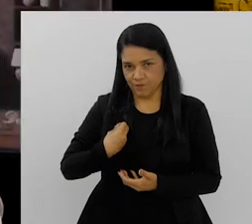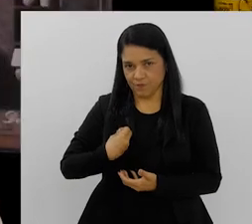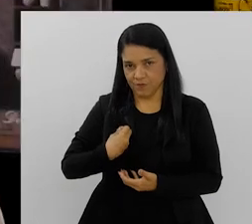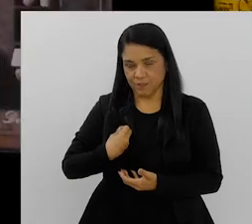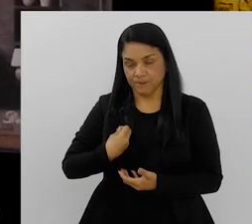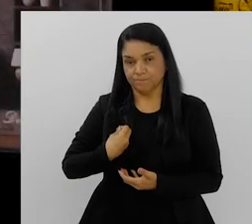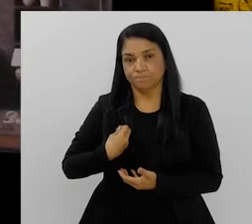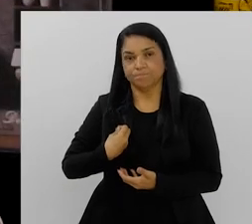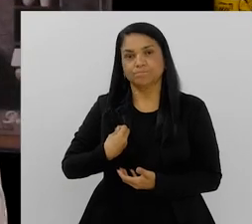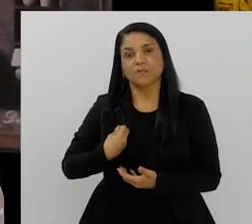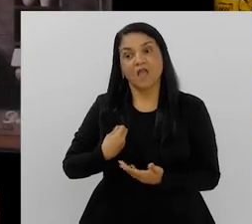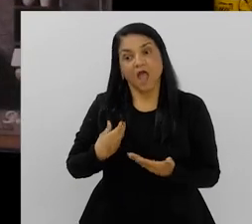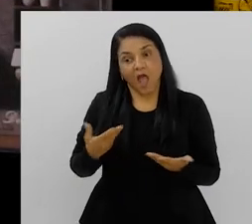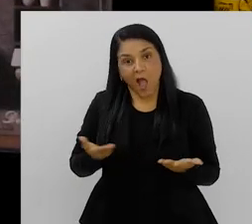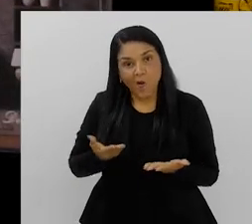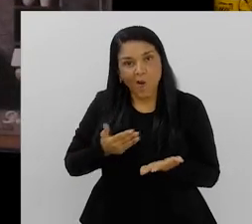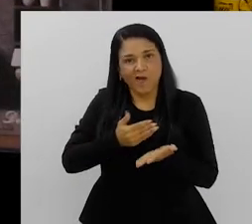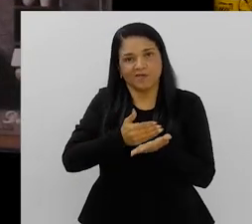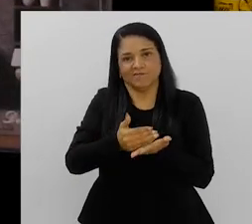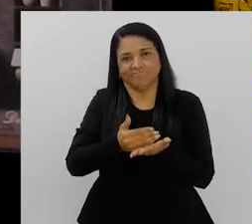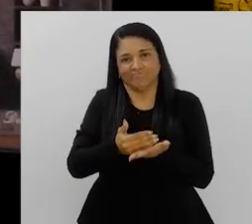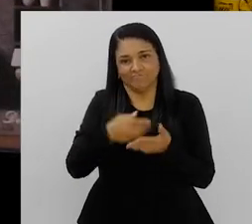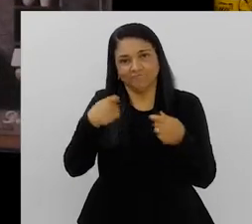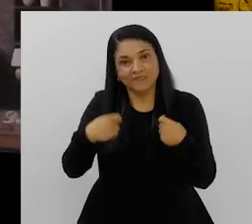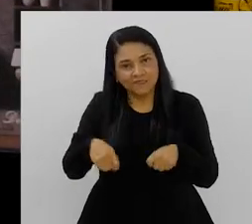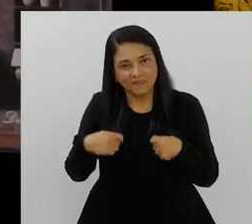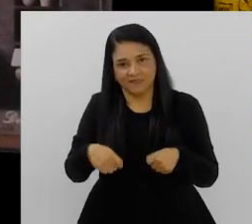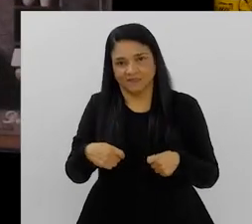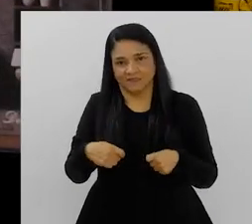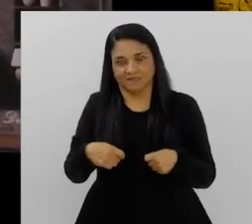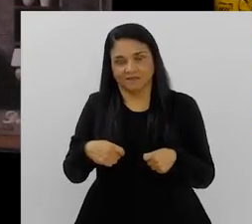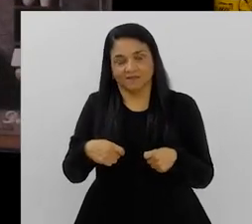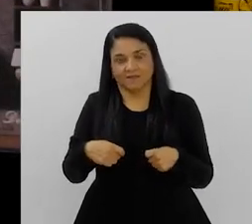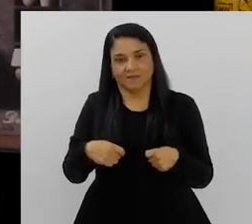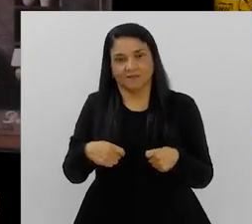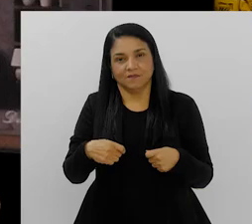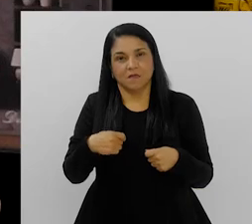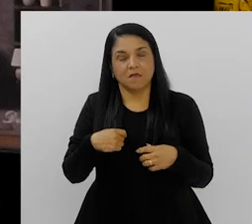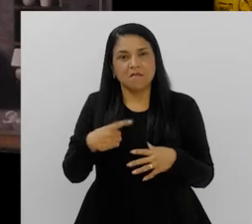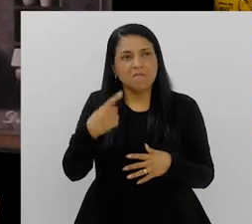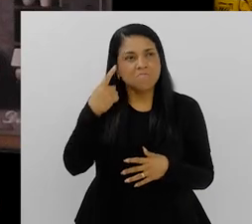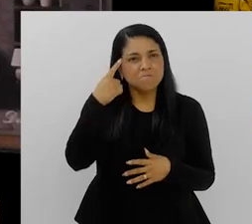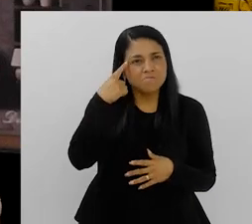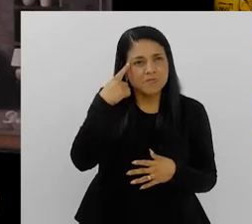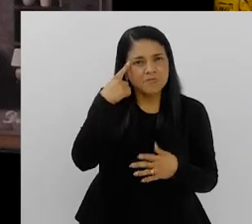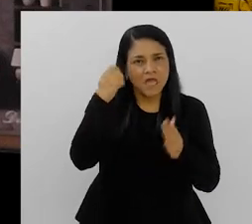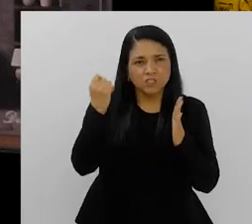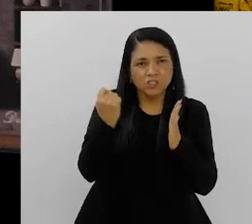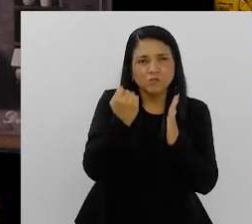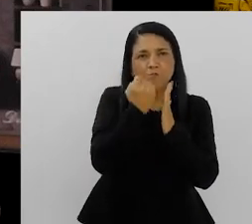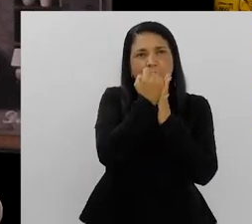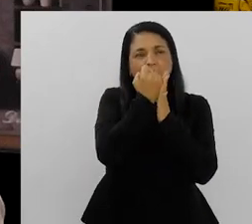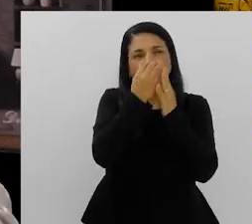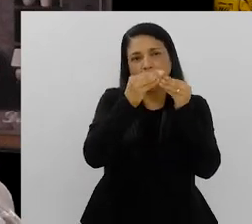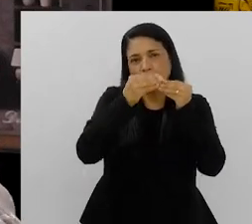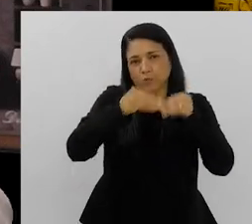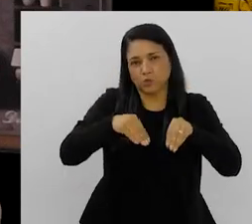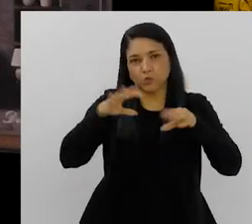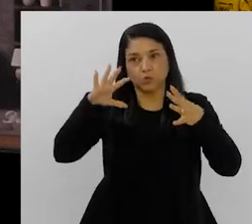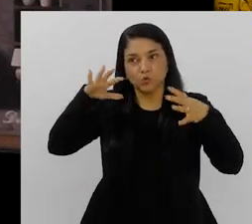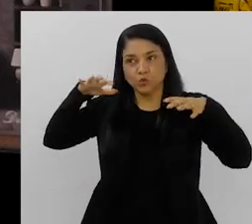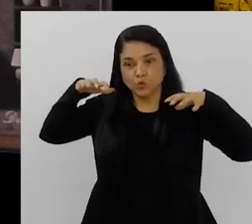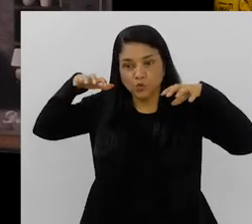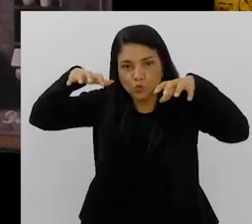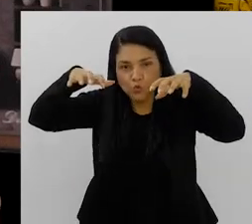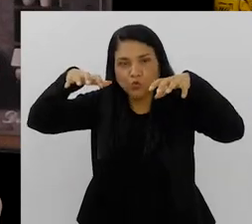Pensando a longo prazo. Mas a gente precisa construir isso agora, a partir de agora. A partir de agora não dá para pensar que todo o impacto que a gente teve com chuvas